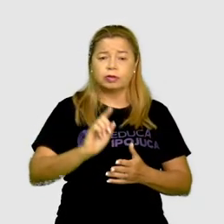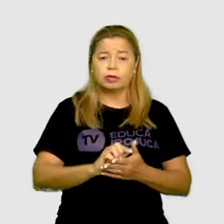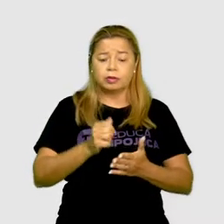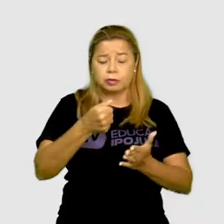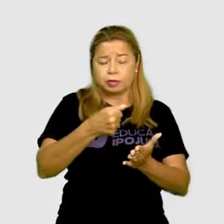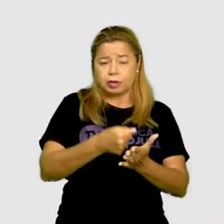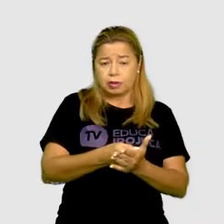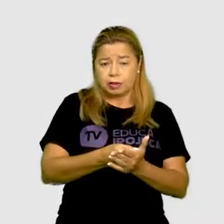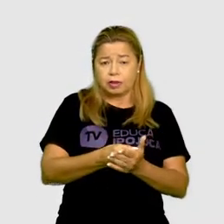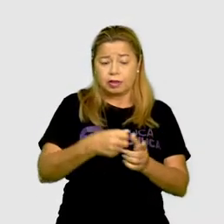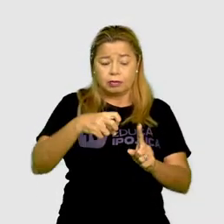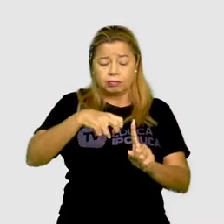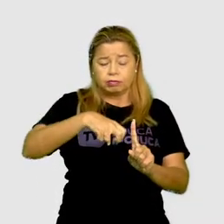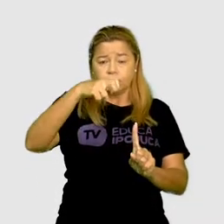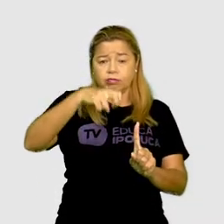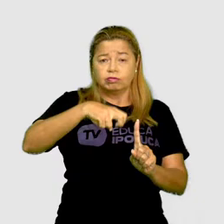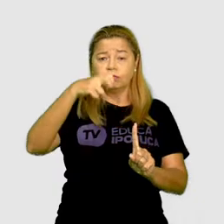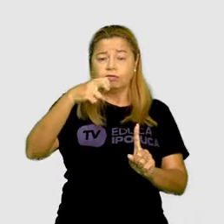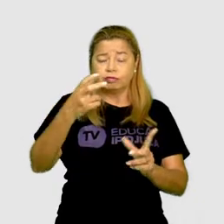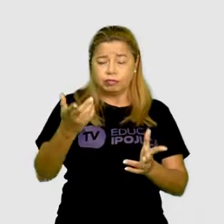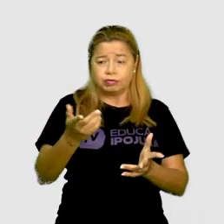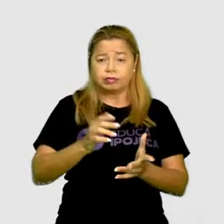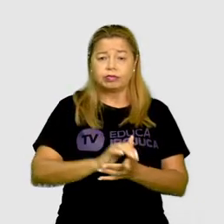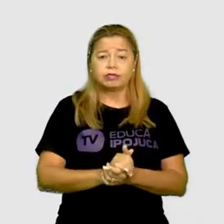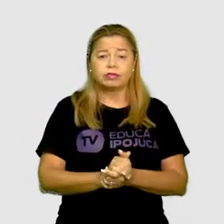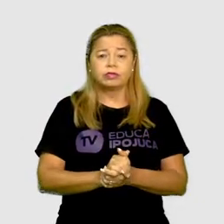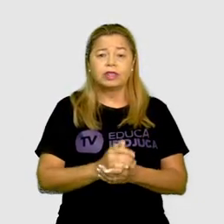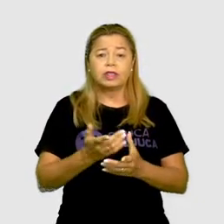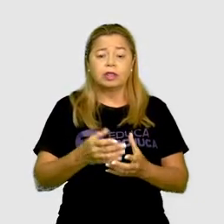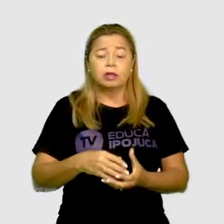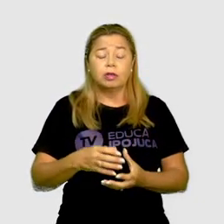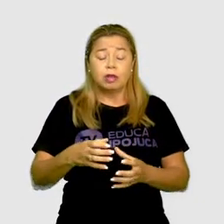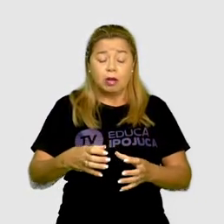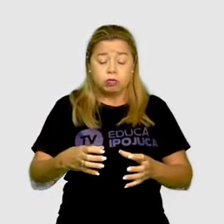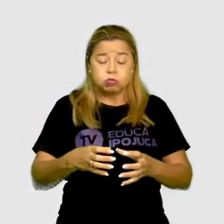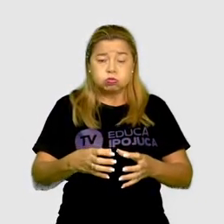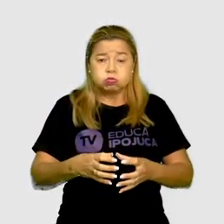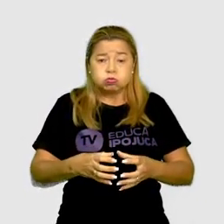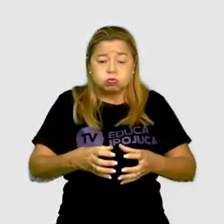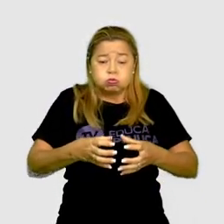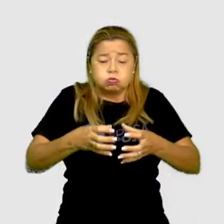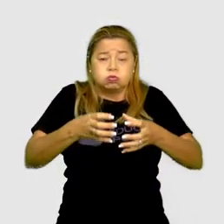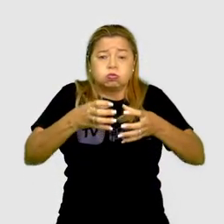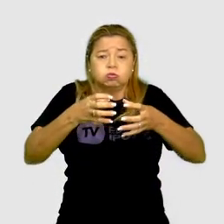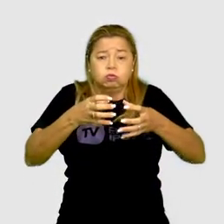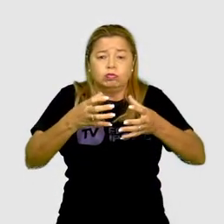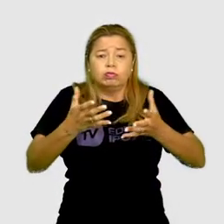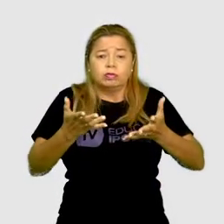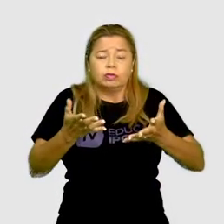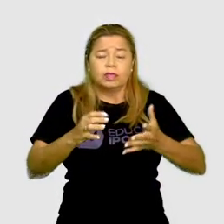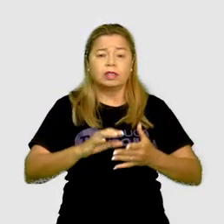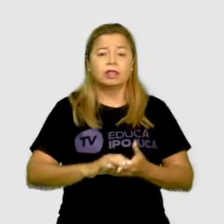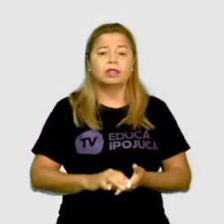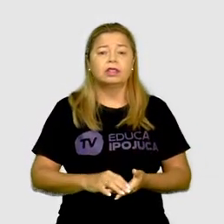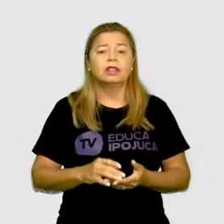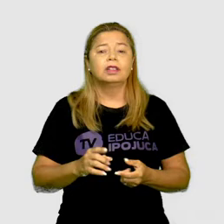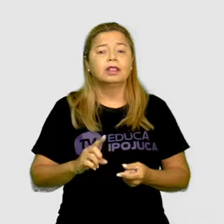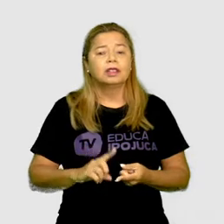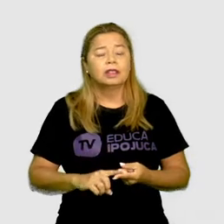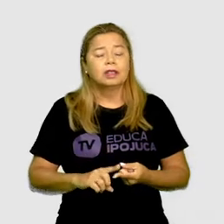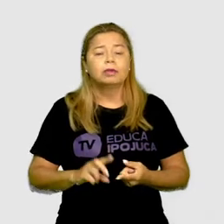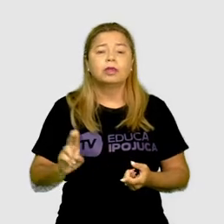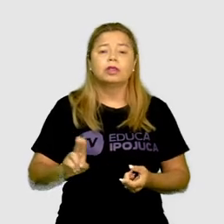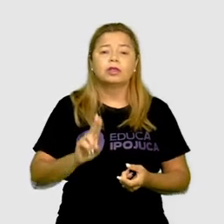dois litros é uma unidade de capacidade. Por vezes, também utilizada como unidade de